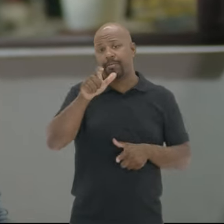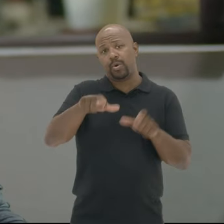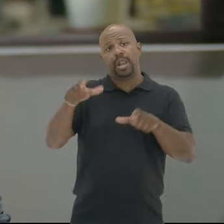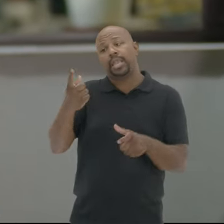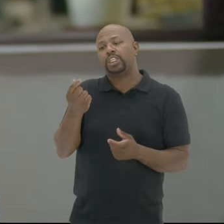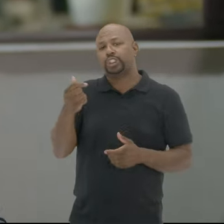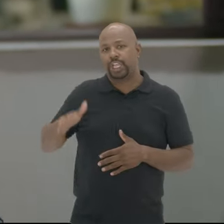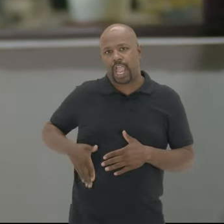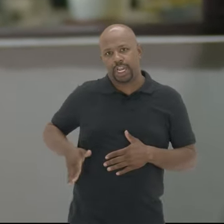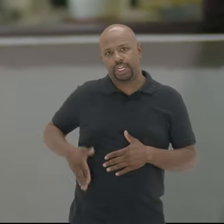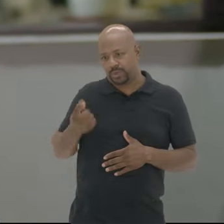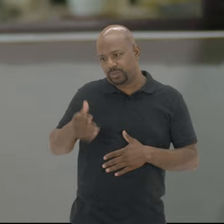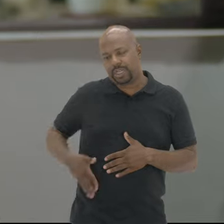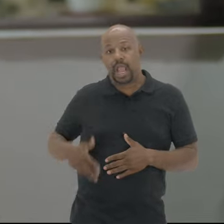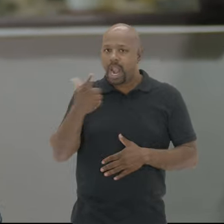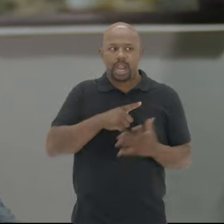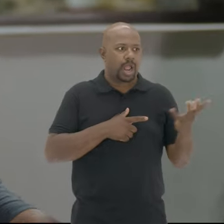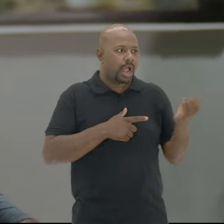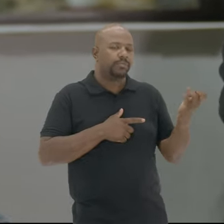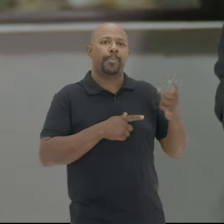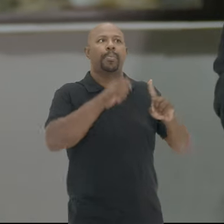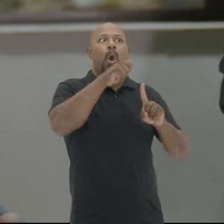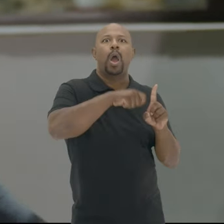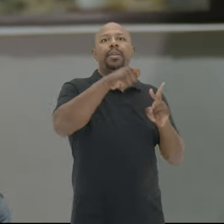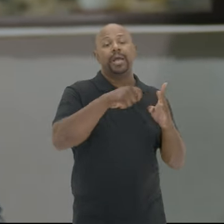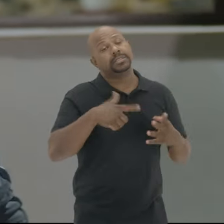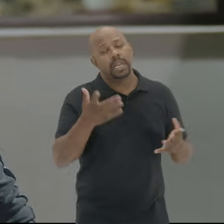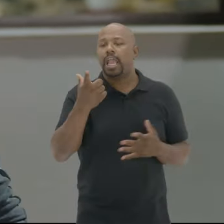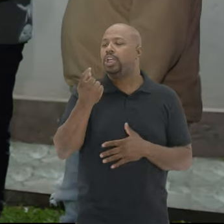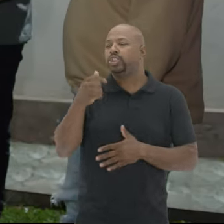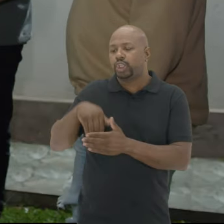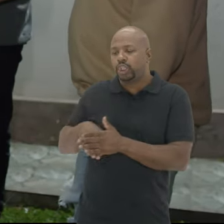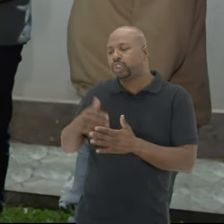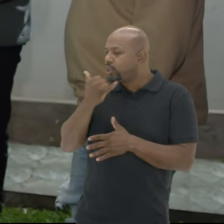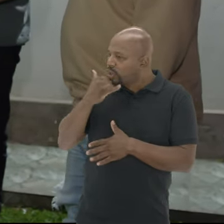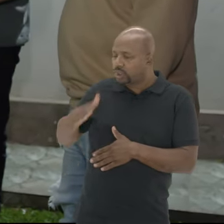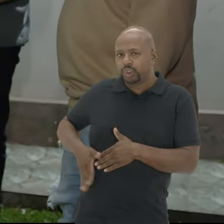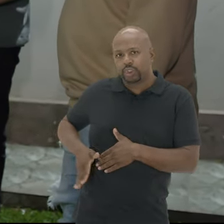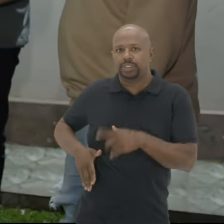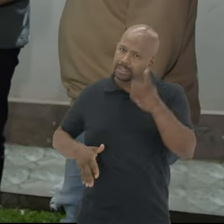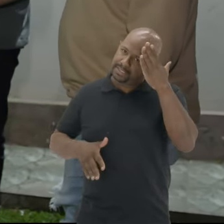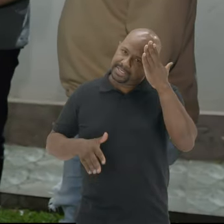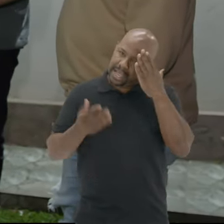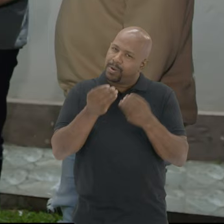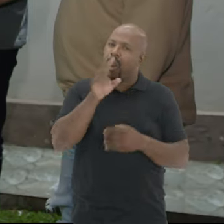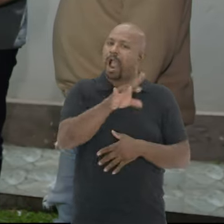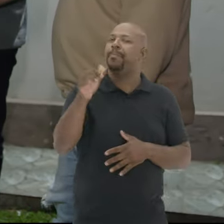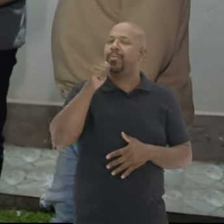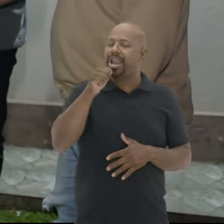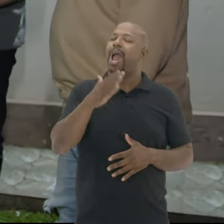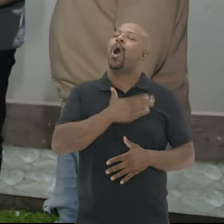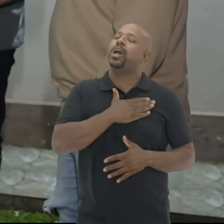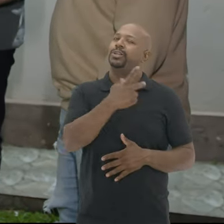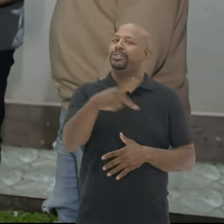Para a mulher Que é o seu dinheirinho Ela não ganha por mês Então ela quer o dinheirinho Você sabe como